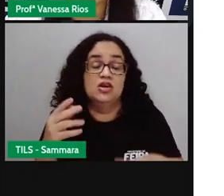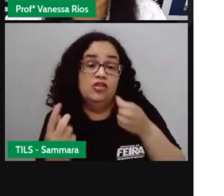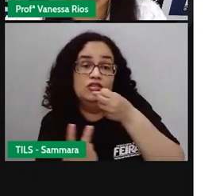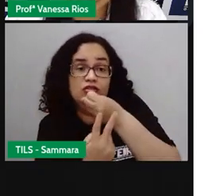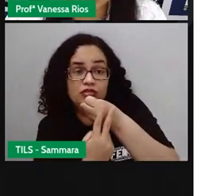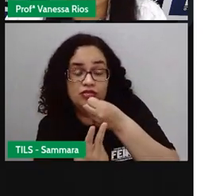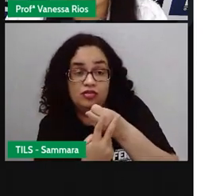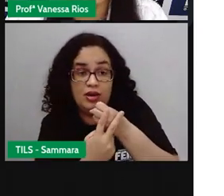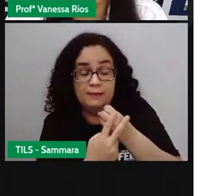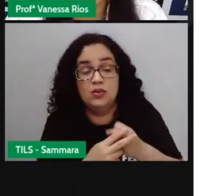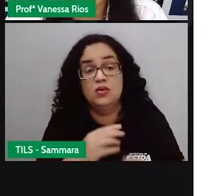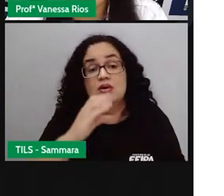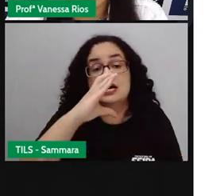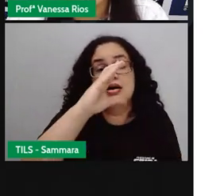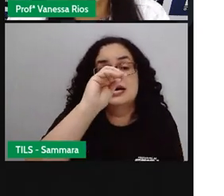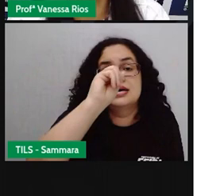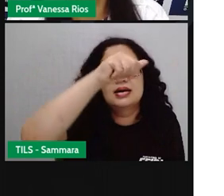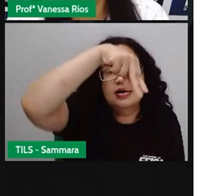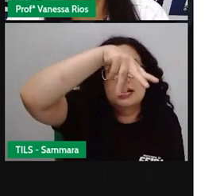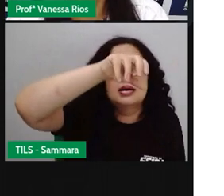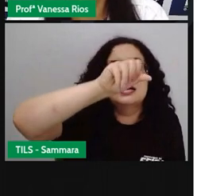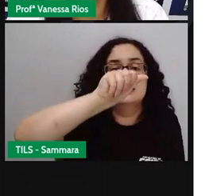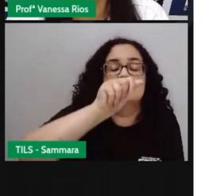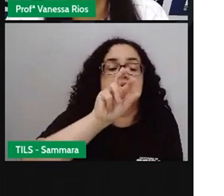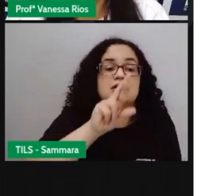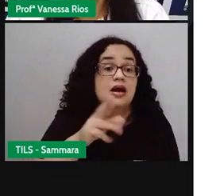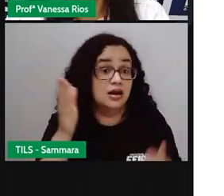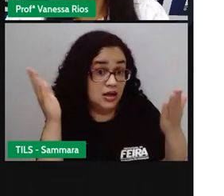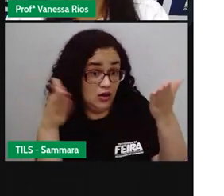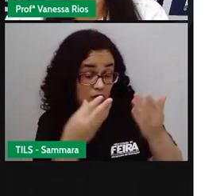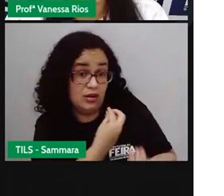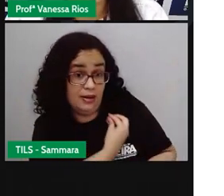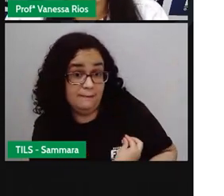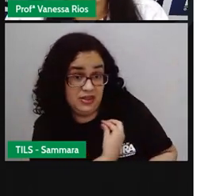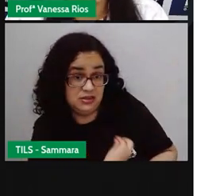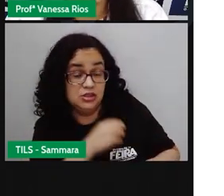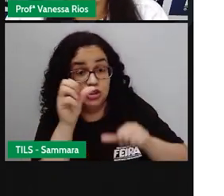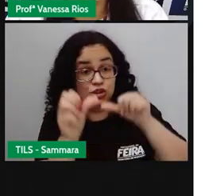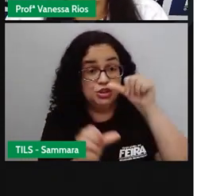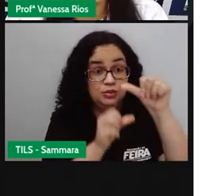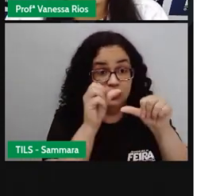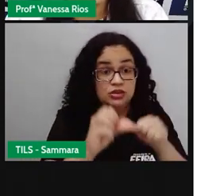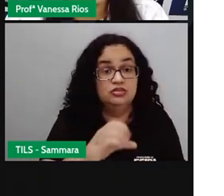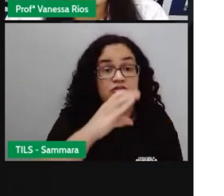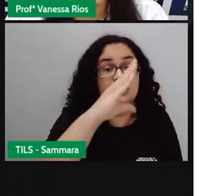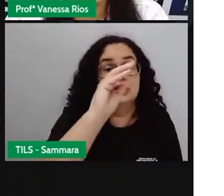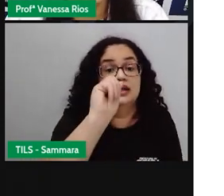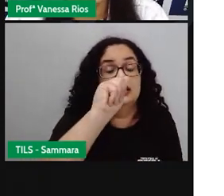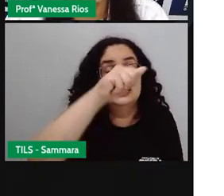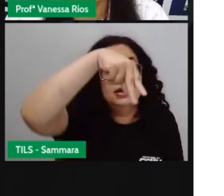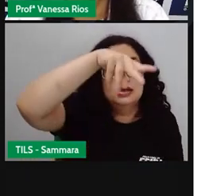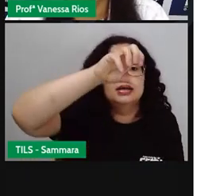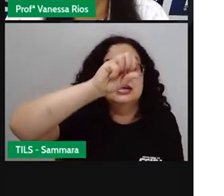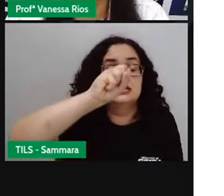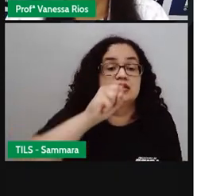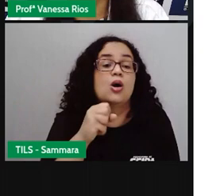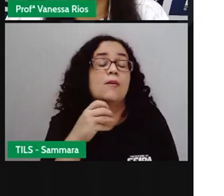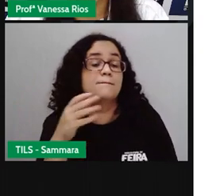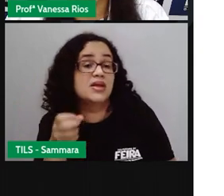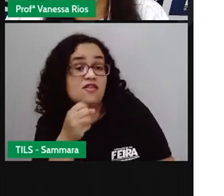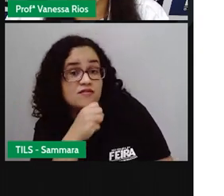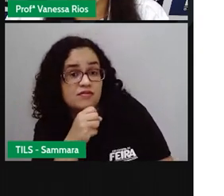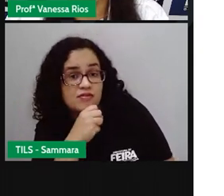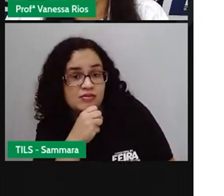cansar no tempo presente, também com sentido diferente. Minha avó me